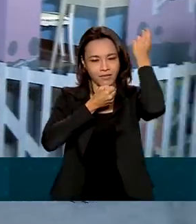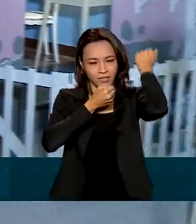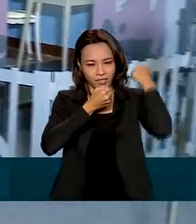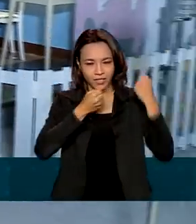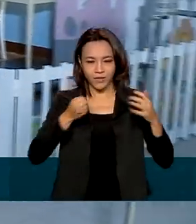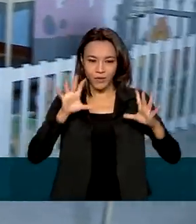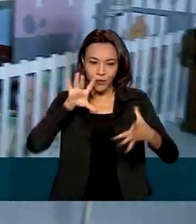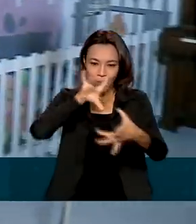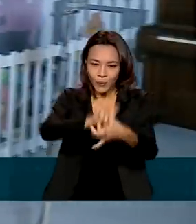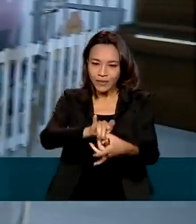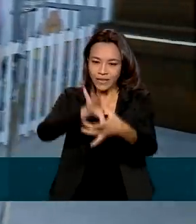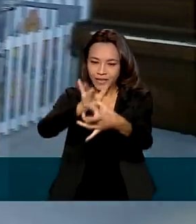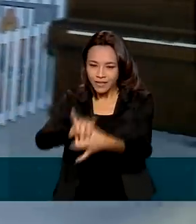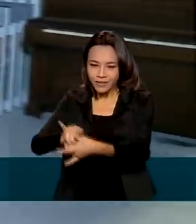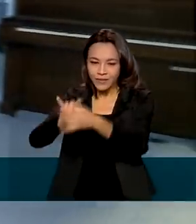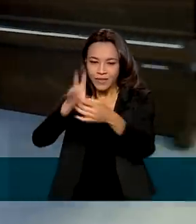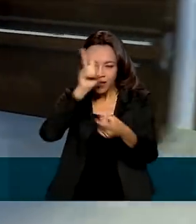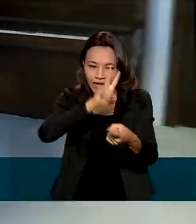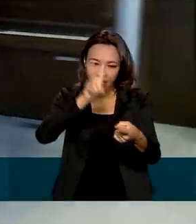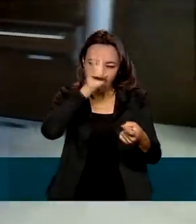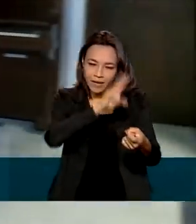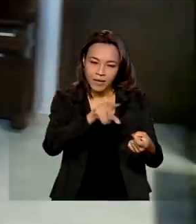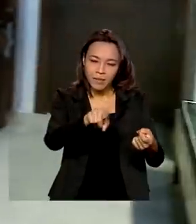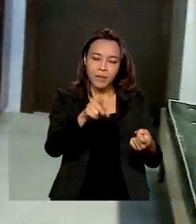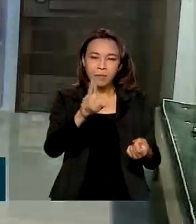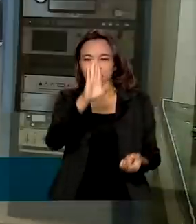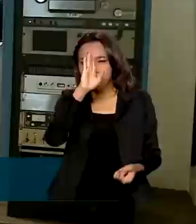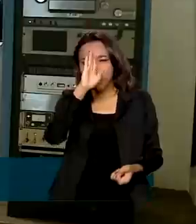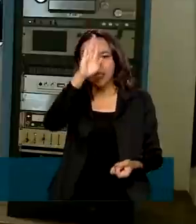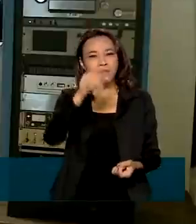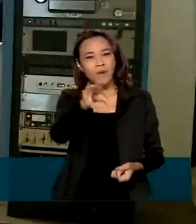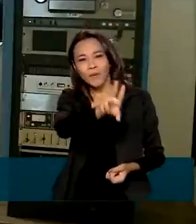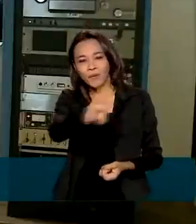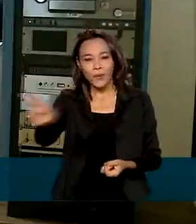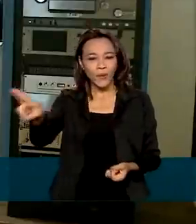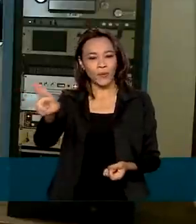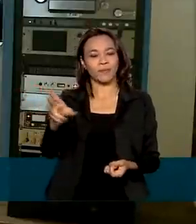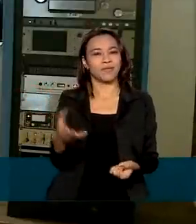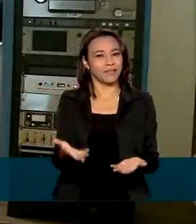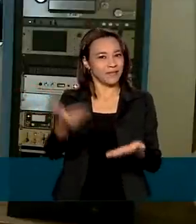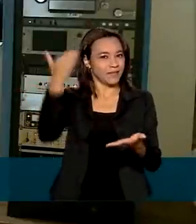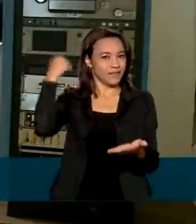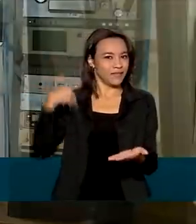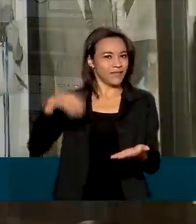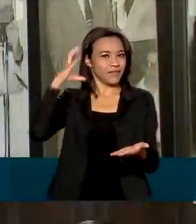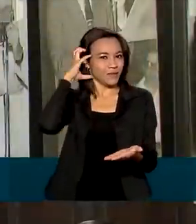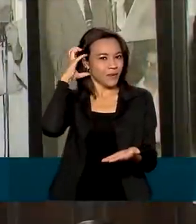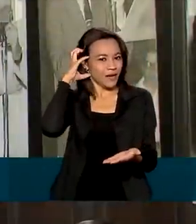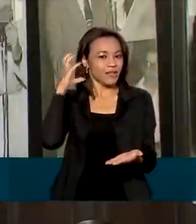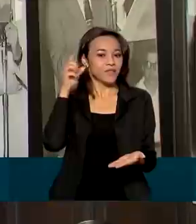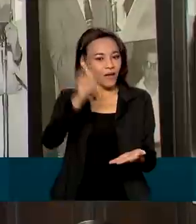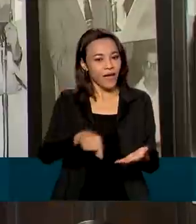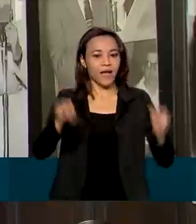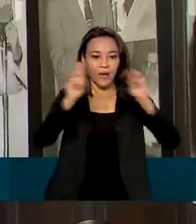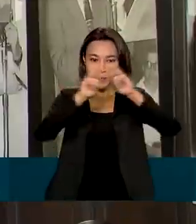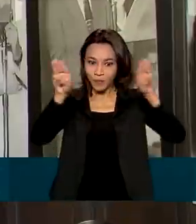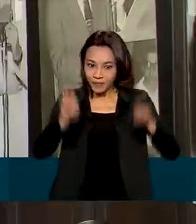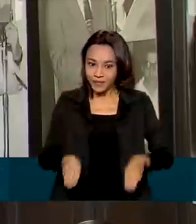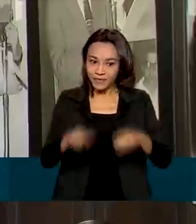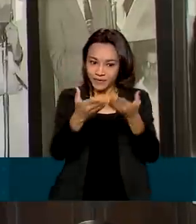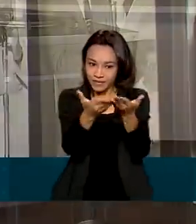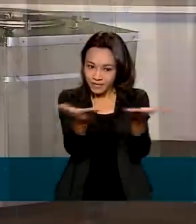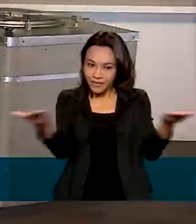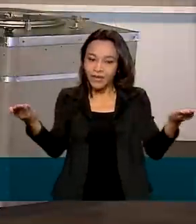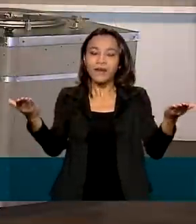especial que nos remete à história do principal nome da era de ouro do rádio. Esse é o acervo do Museu da Rádio Nacional,